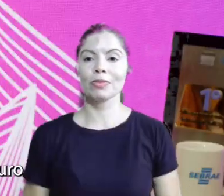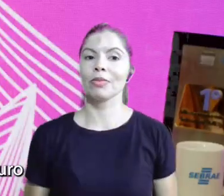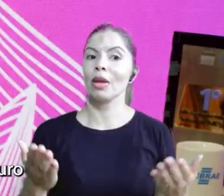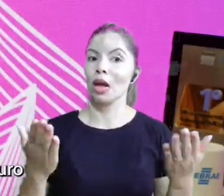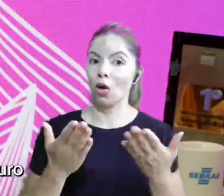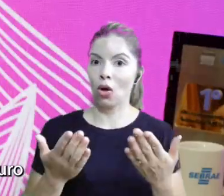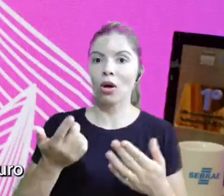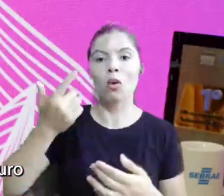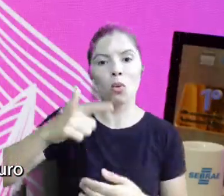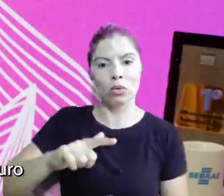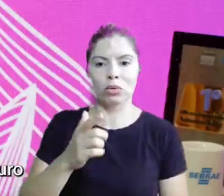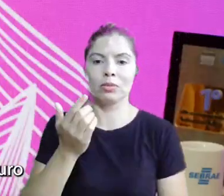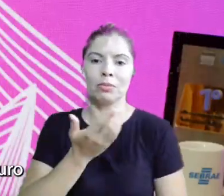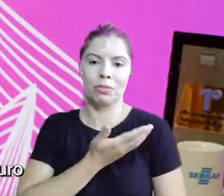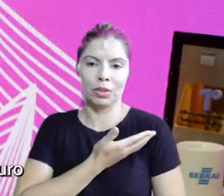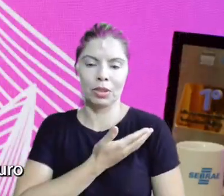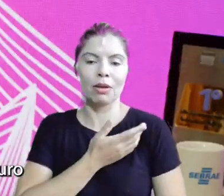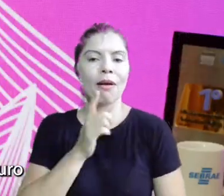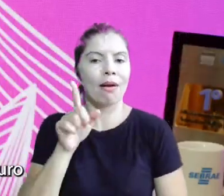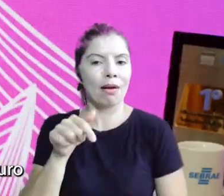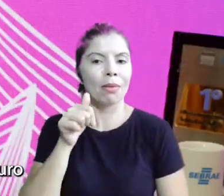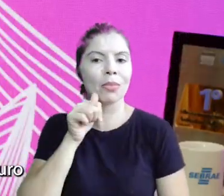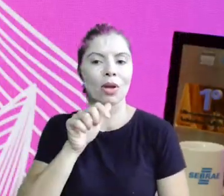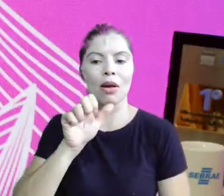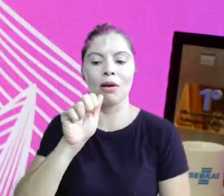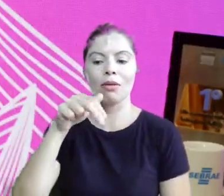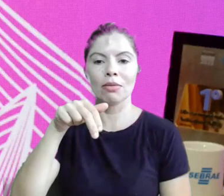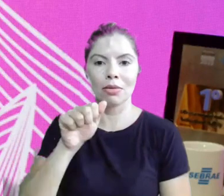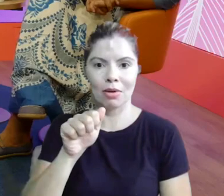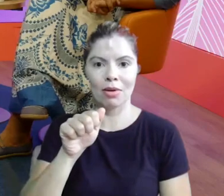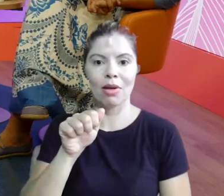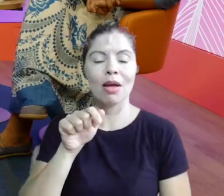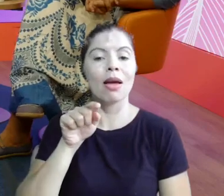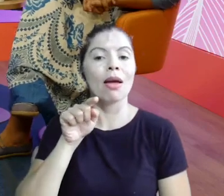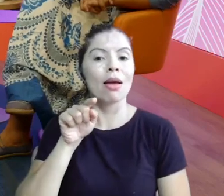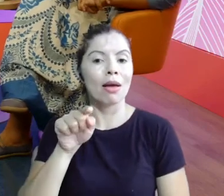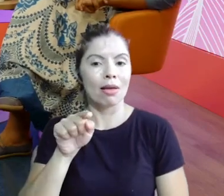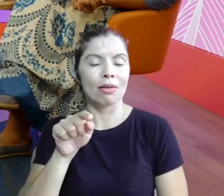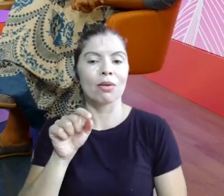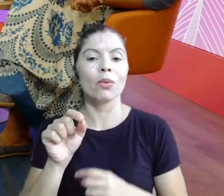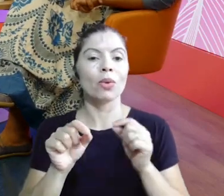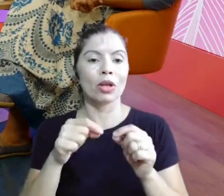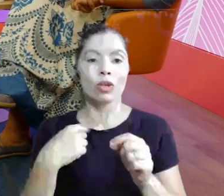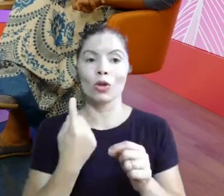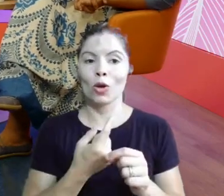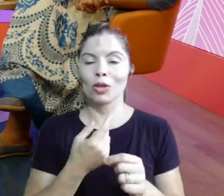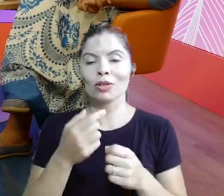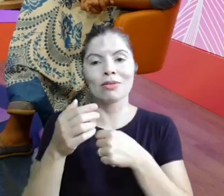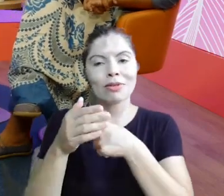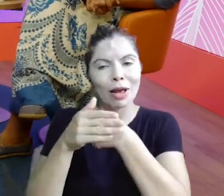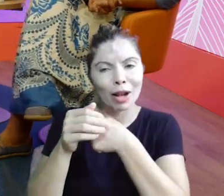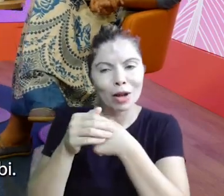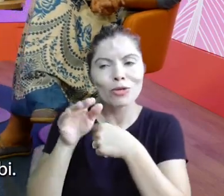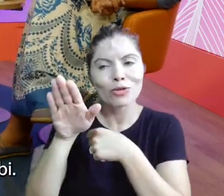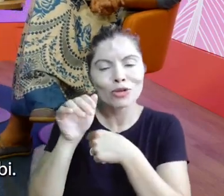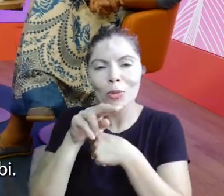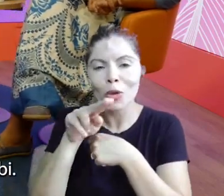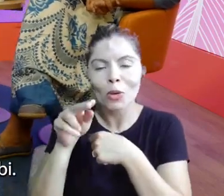temos mais uma ganhadora ouro, a Ana Gabriela Rodrigues Braga, que a gente